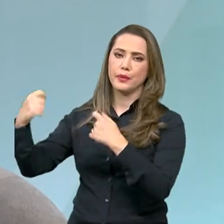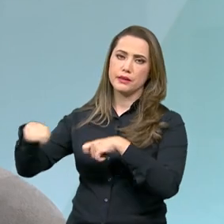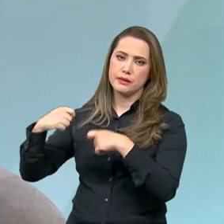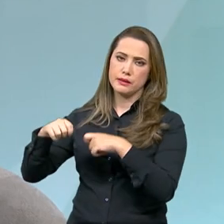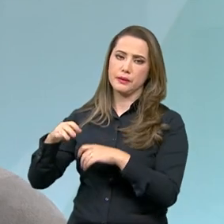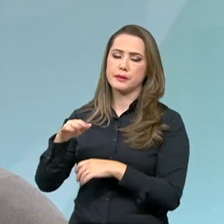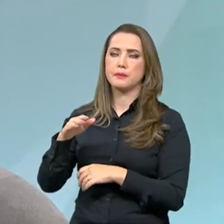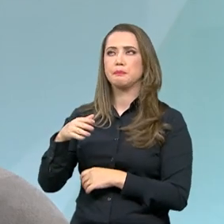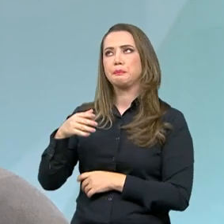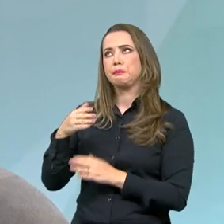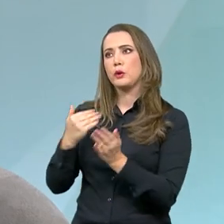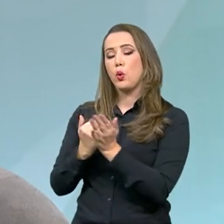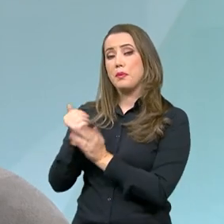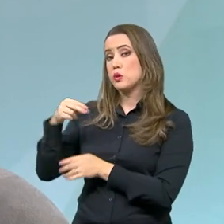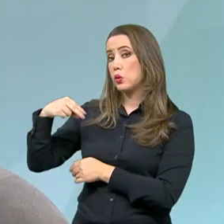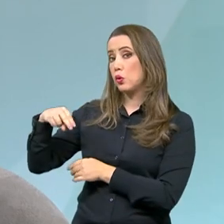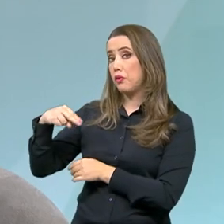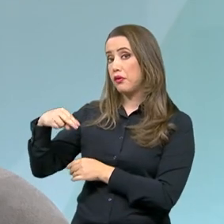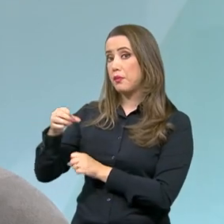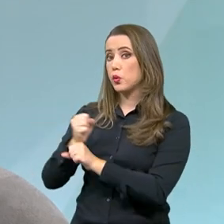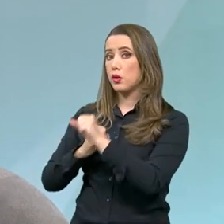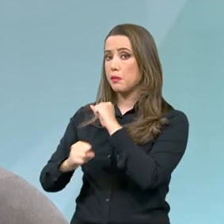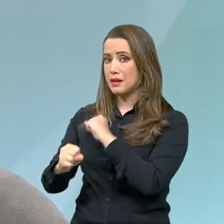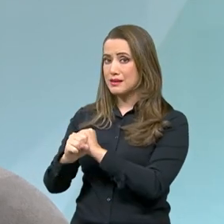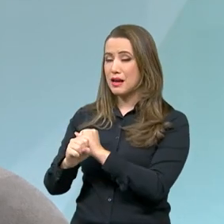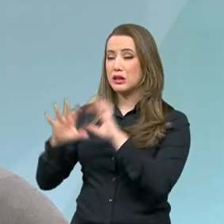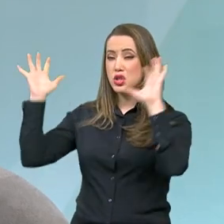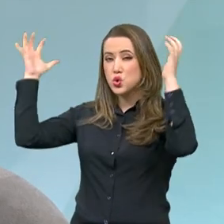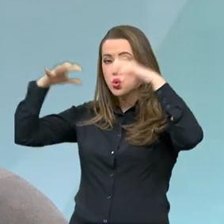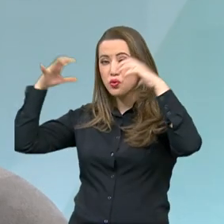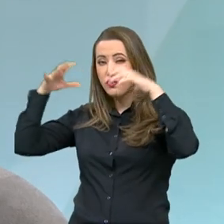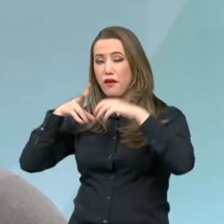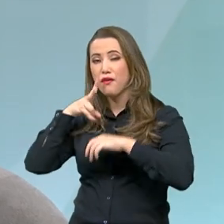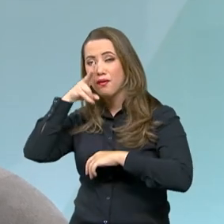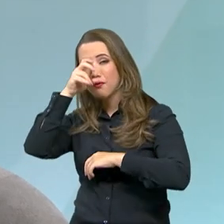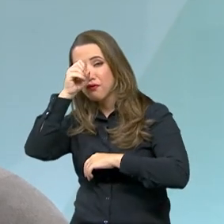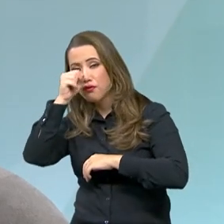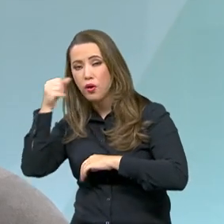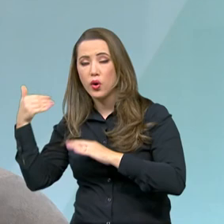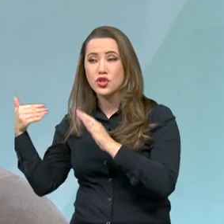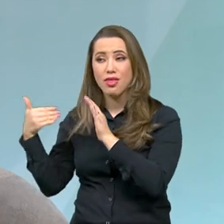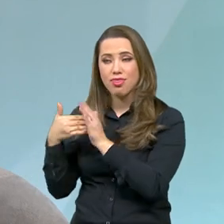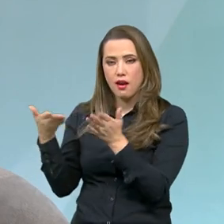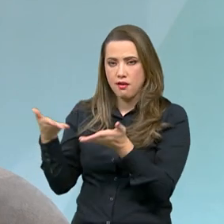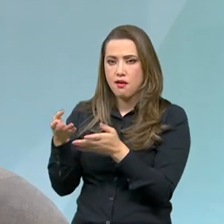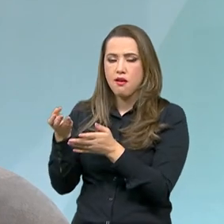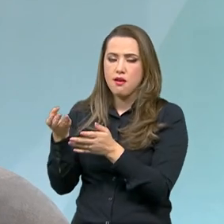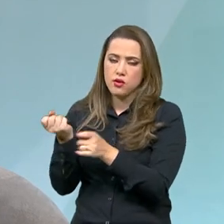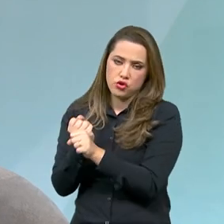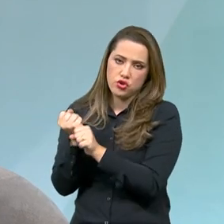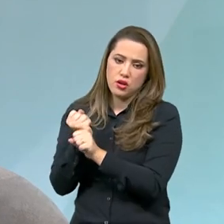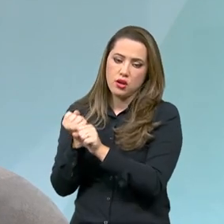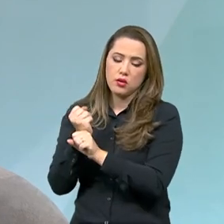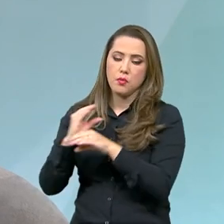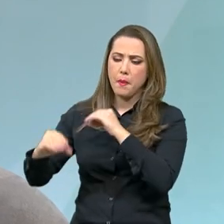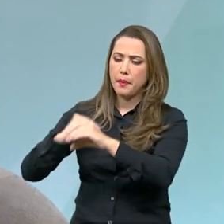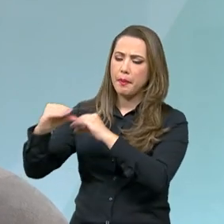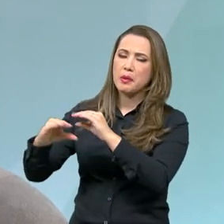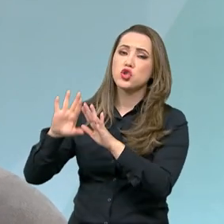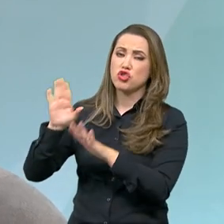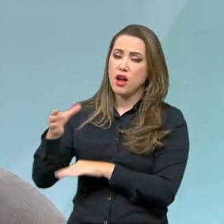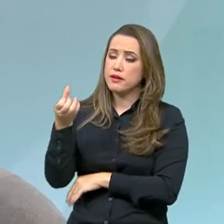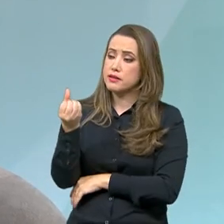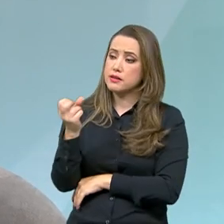passado, quando começaram as fortes chuvas, que acabaram se alongando para 2022, o Ministério do Desenvolvimento Regional já repassou 650